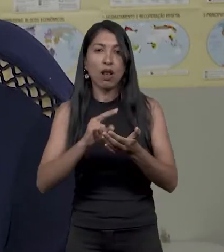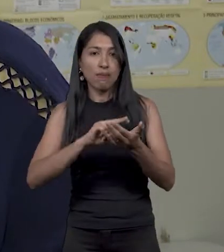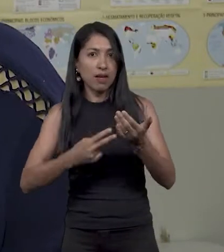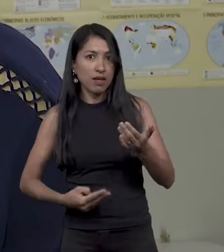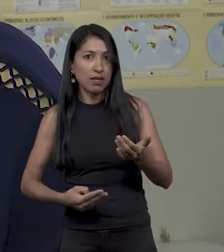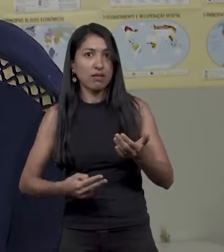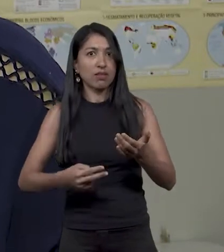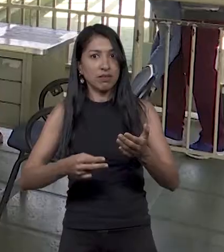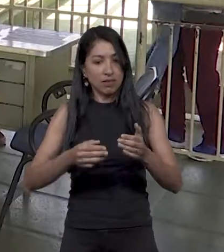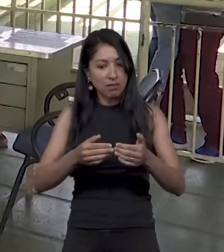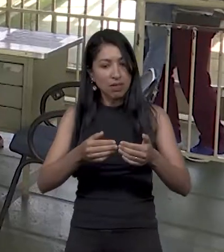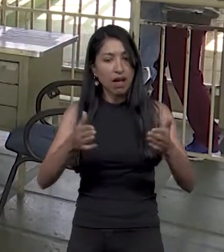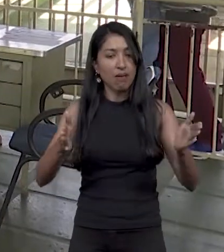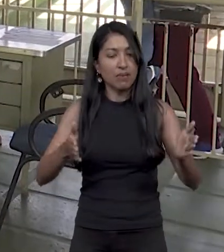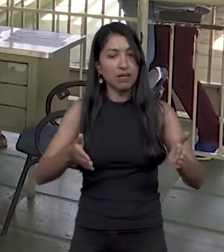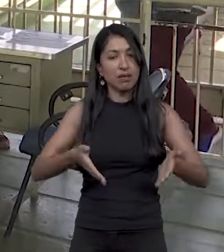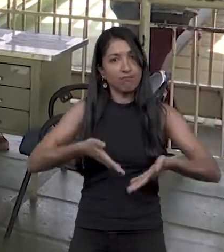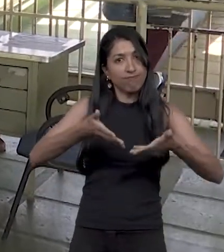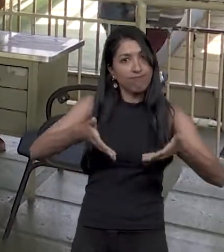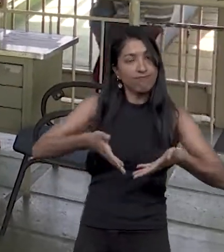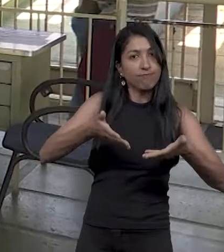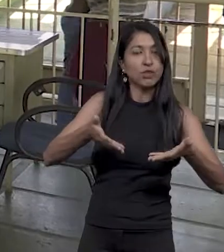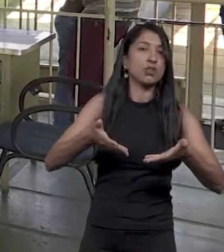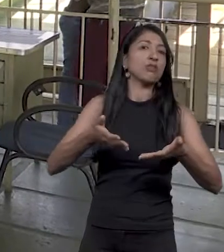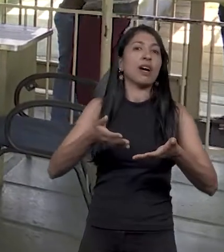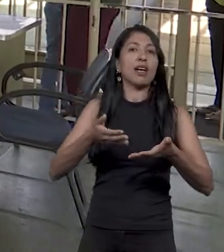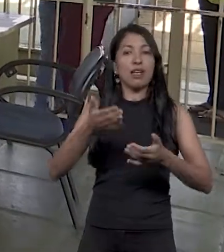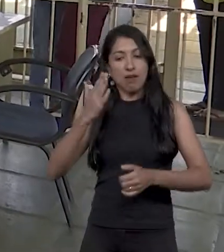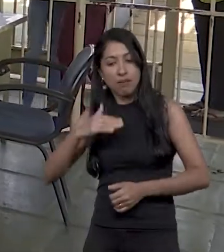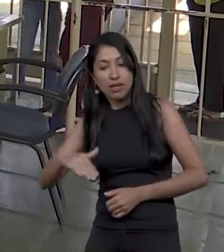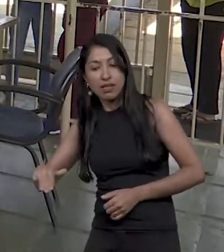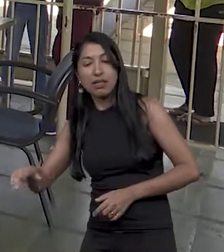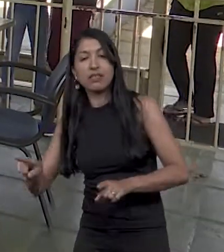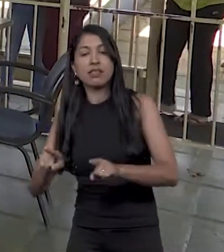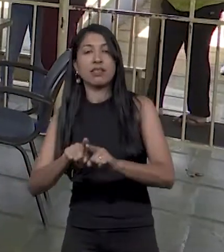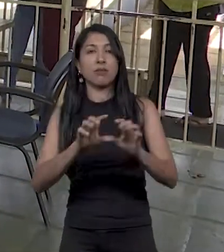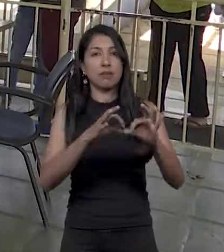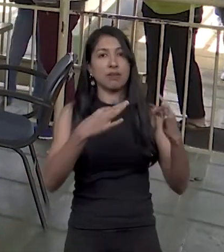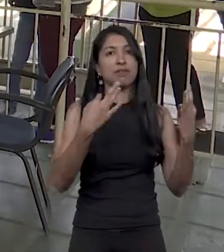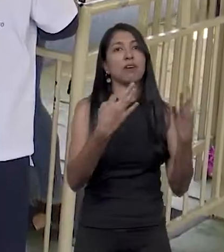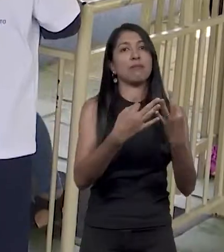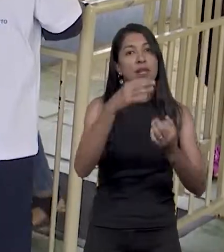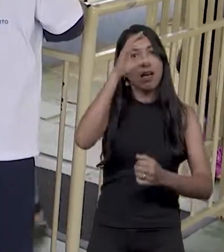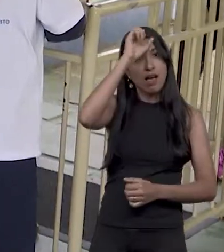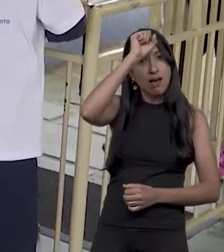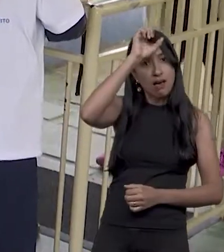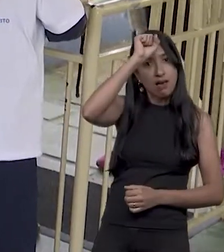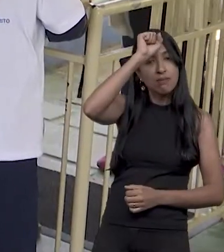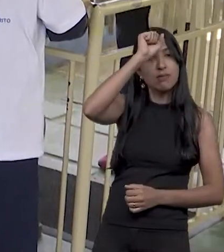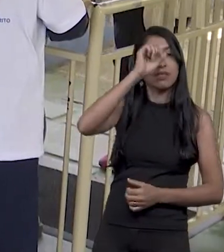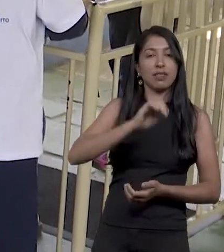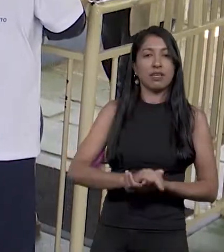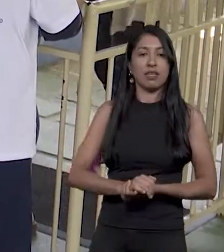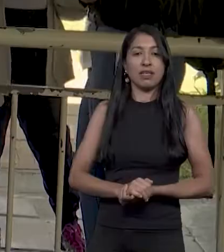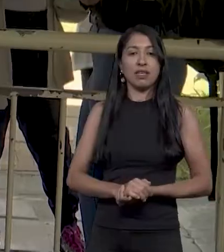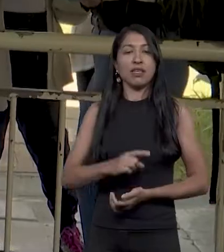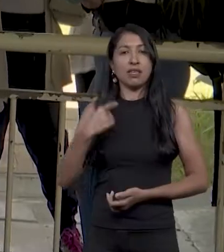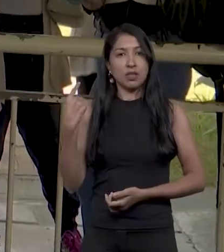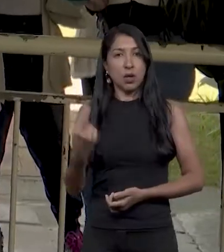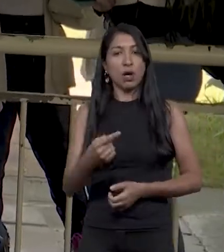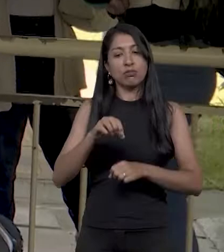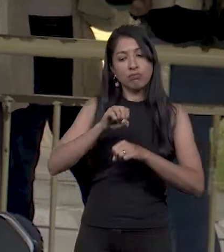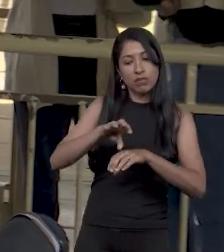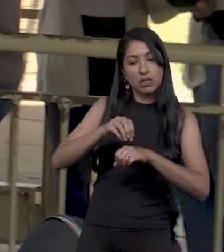estimulação linguística precoce. Tanto para a criança, quanto também para as famílias, que as famílias também aprendam. E a gente faz